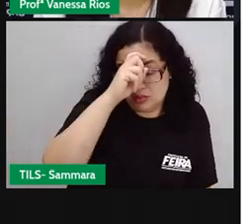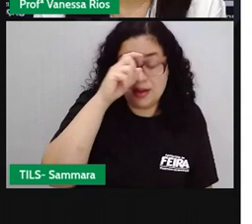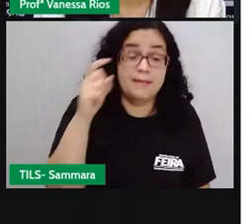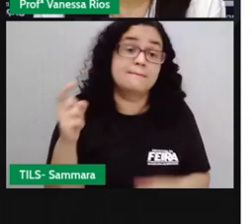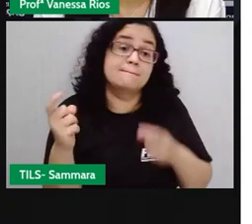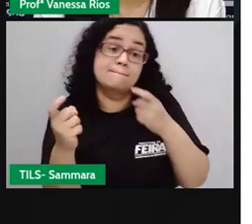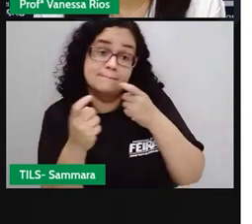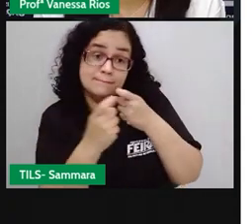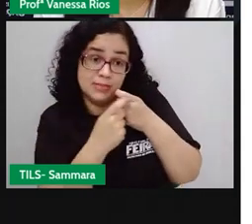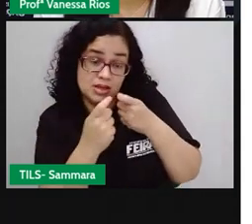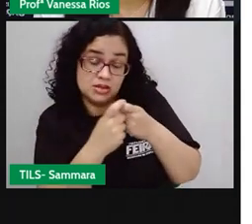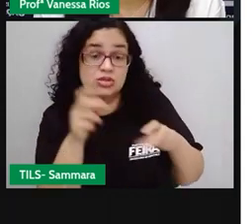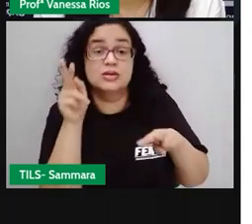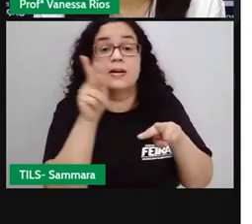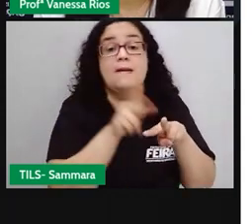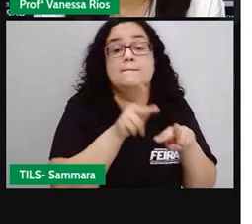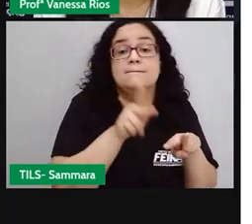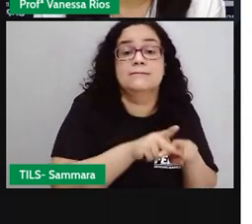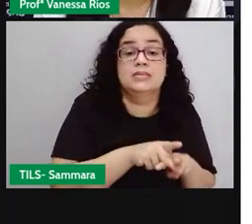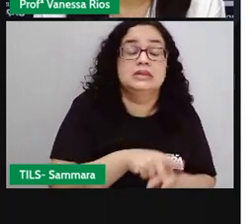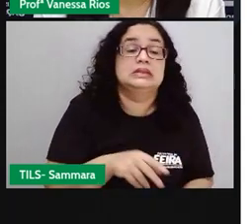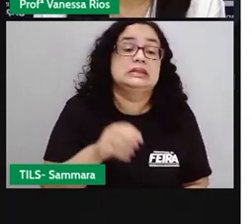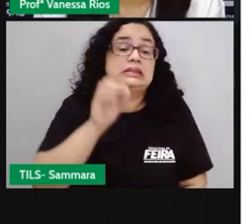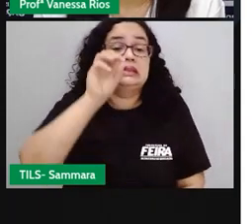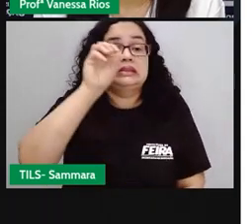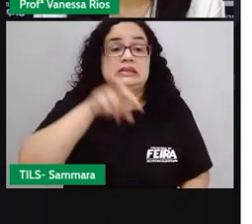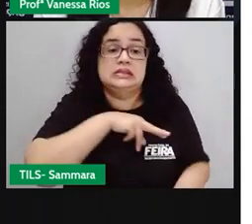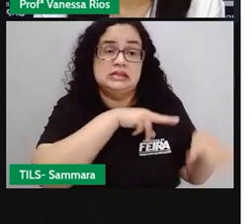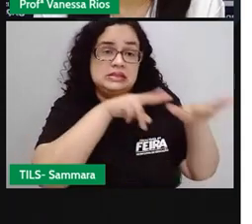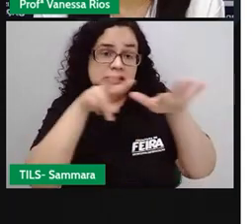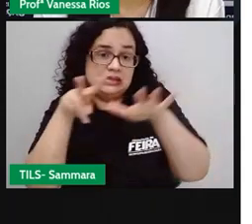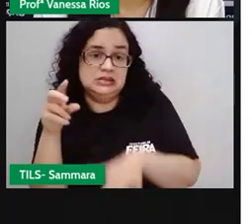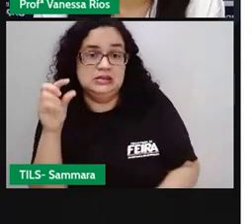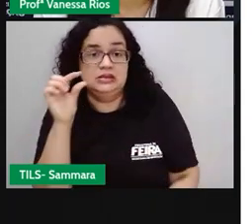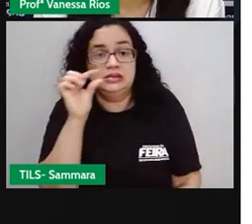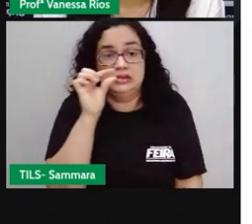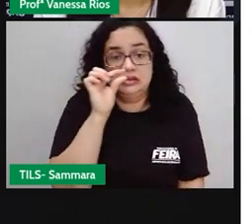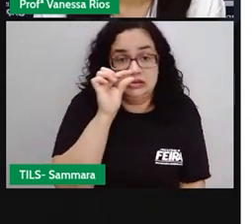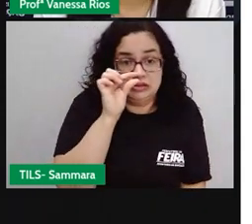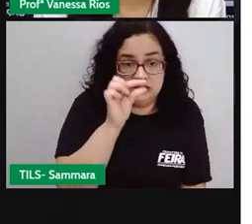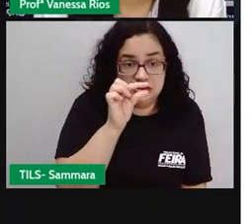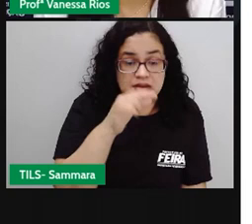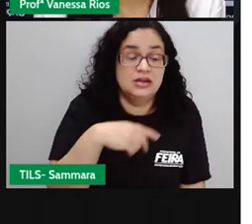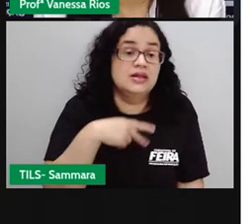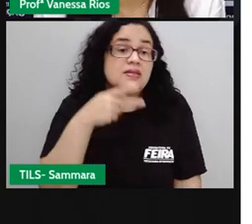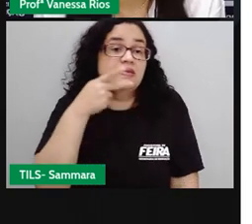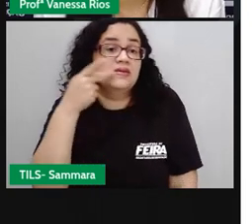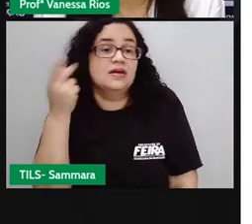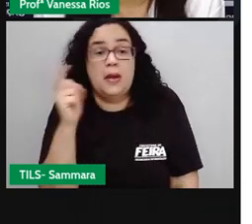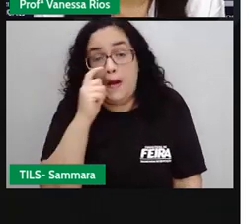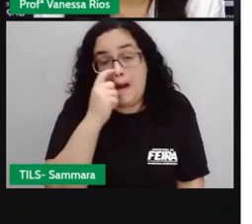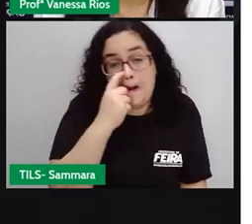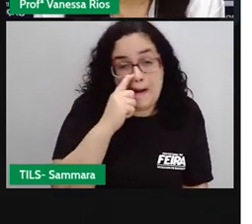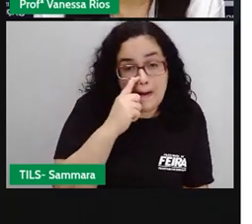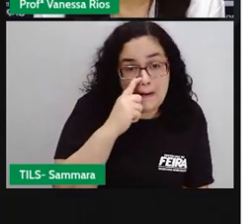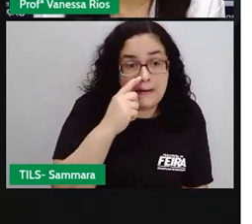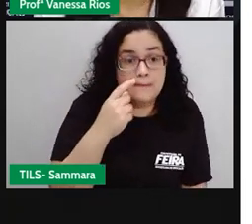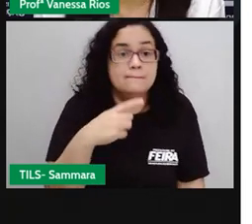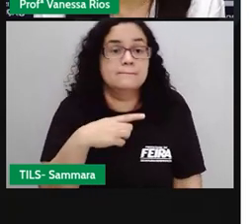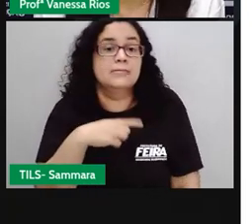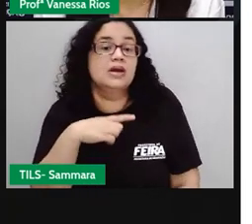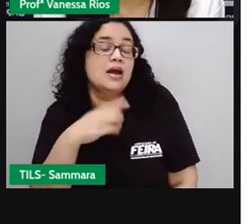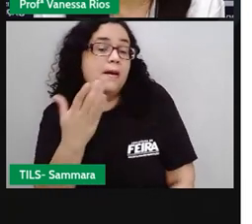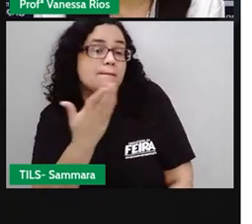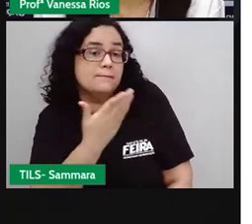O médico, minha perna. E, em poucas semanas, eu. Desde então, dia em bruxas. E, me,